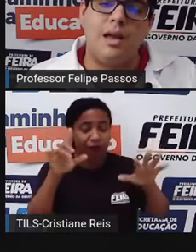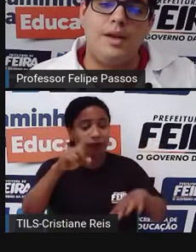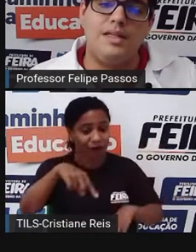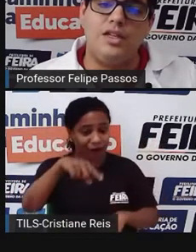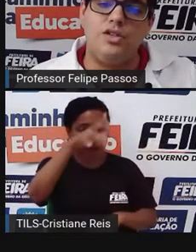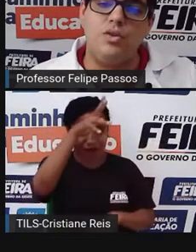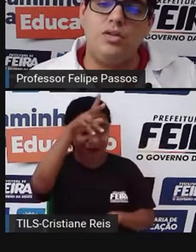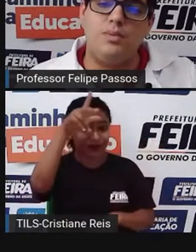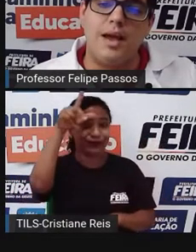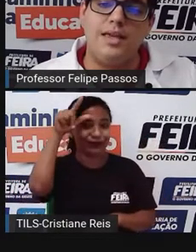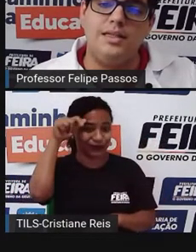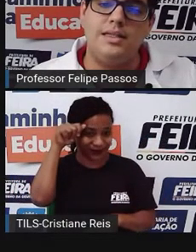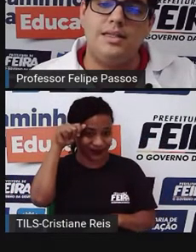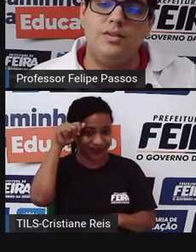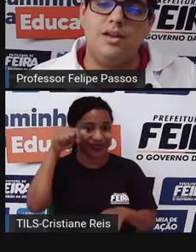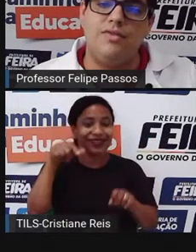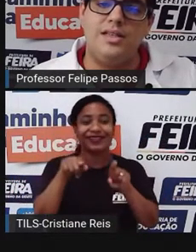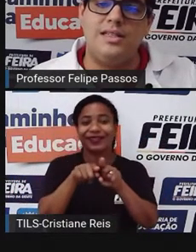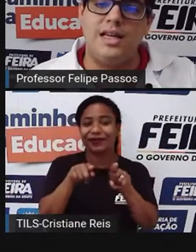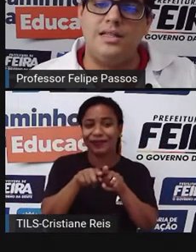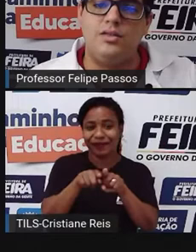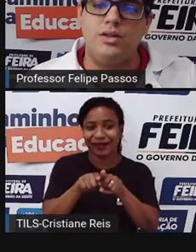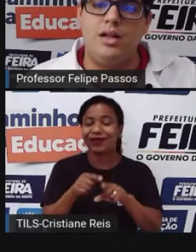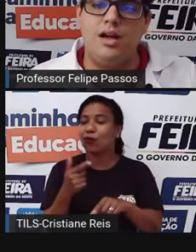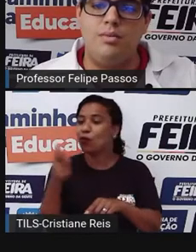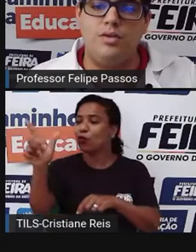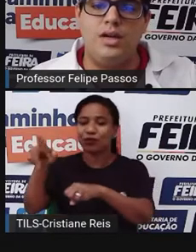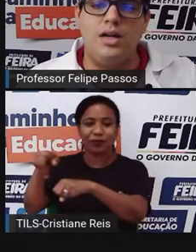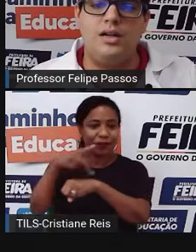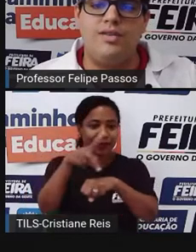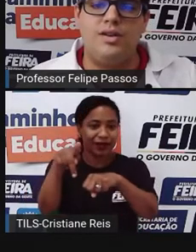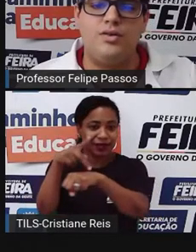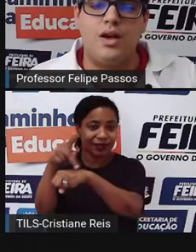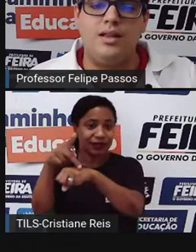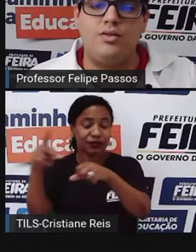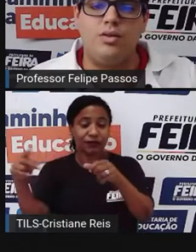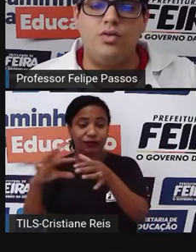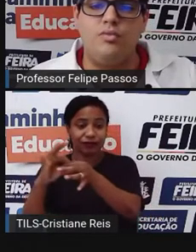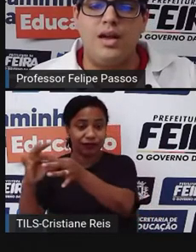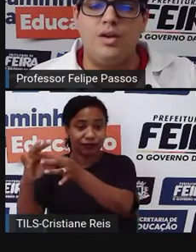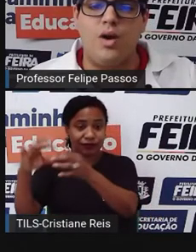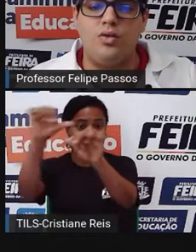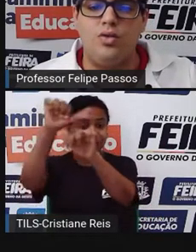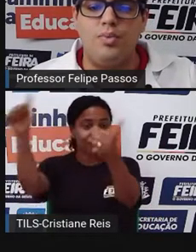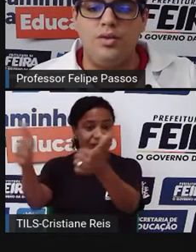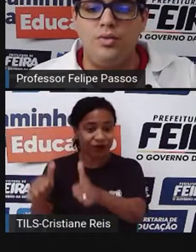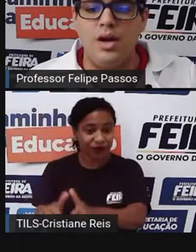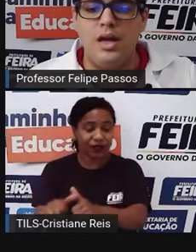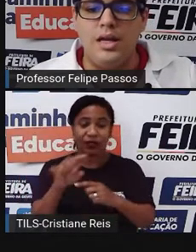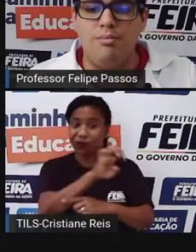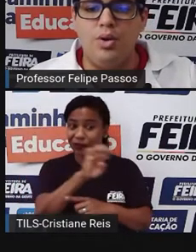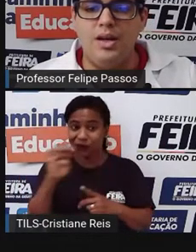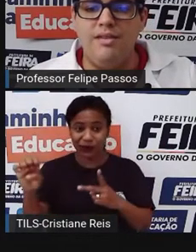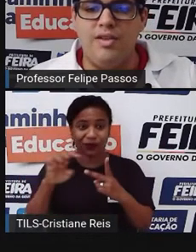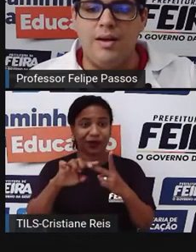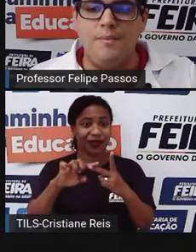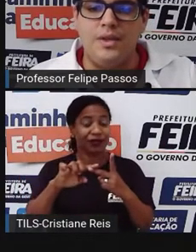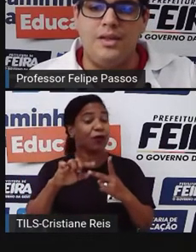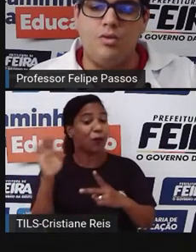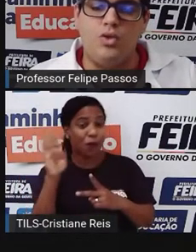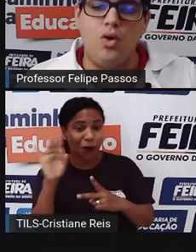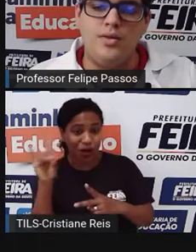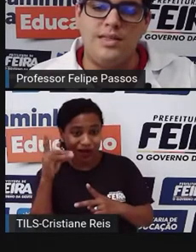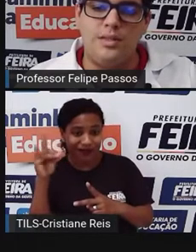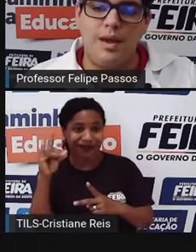também está presente em outros países, Goiânia Francesa, Suriname, Goiânia, Venezuela, Colômbia, Equador, Peru e Bolívia.